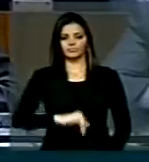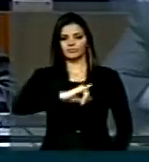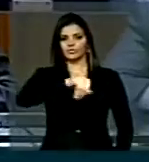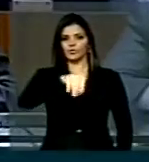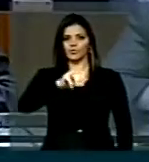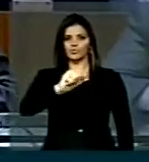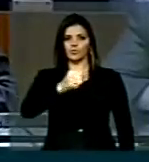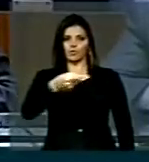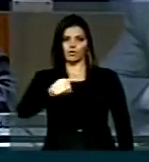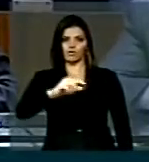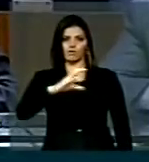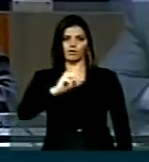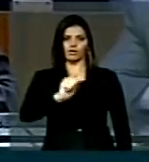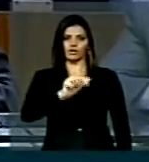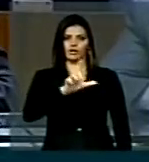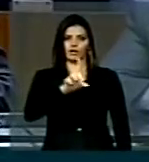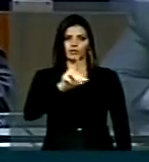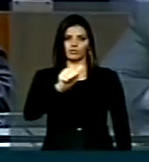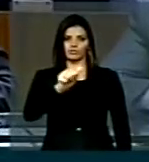Valdas,